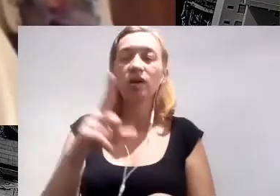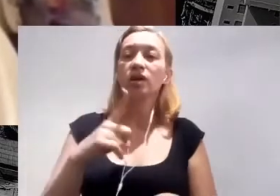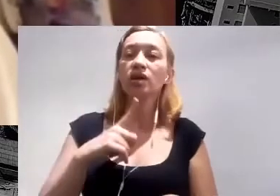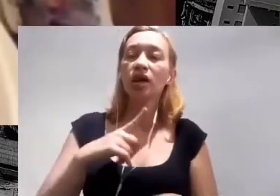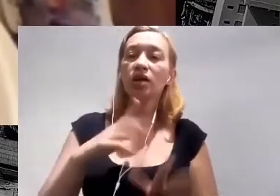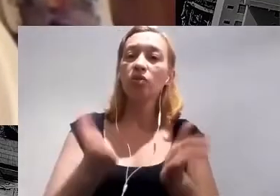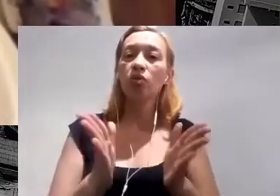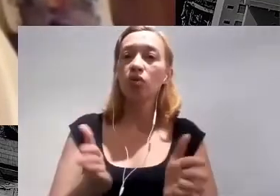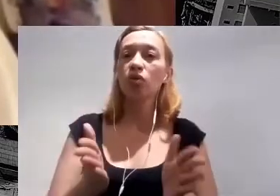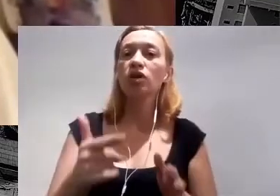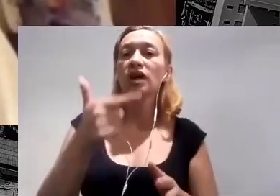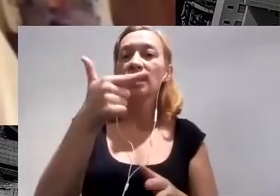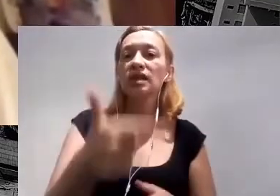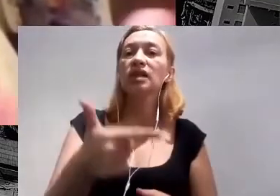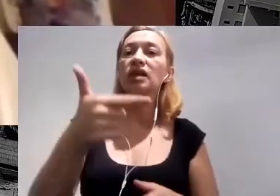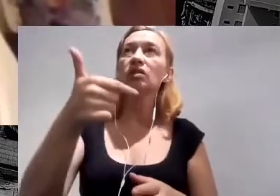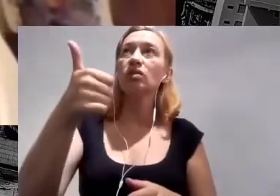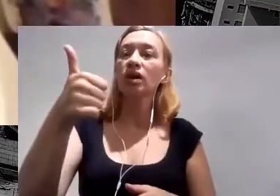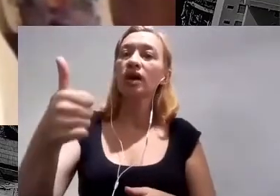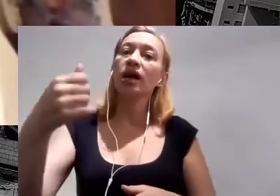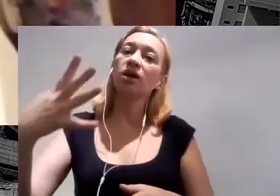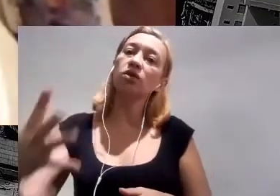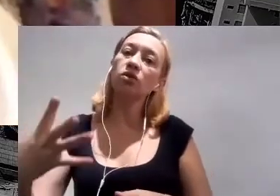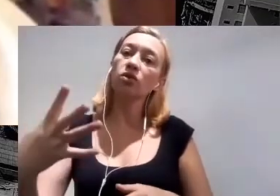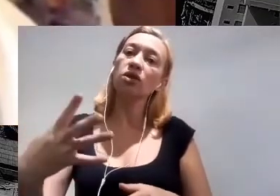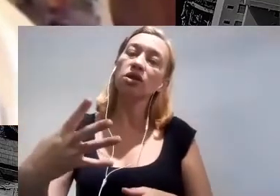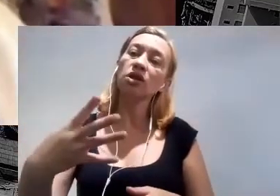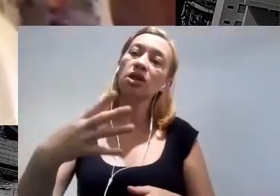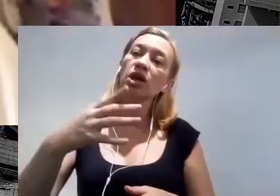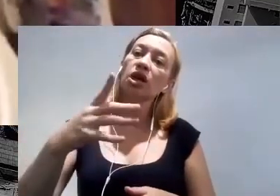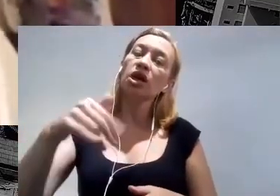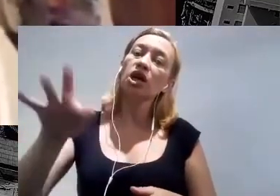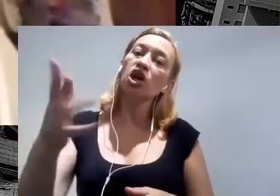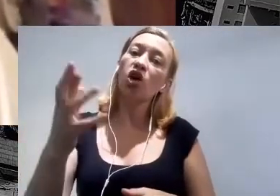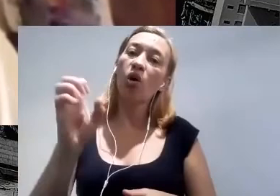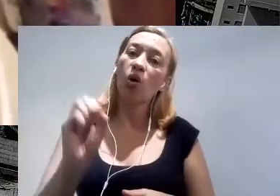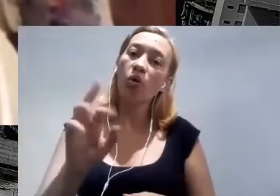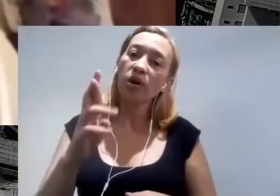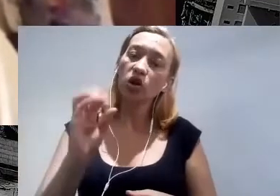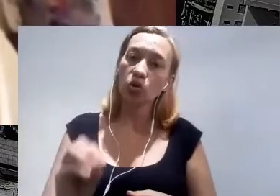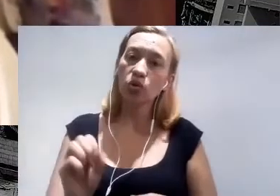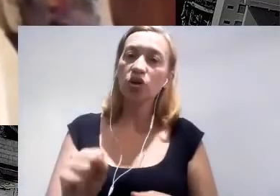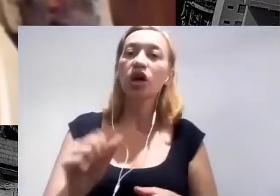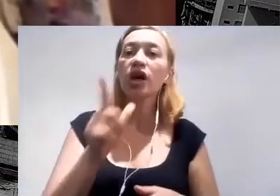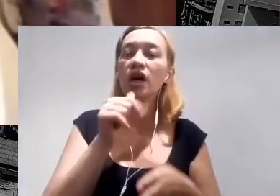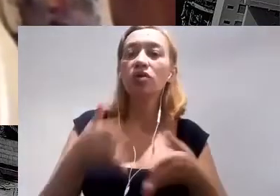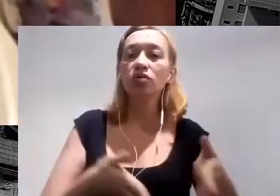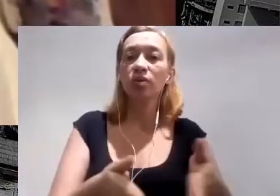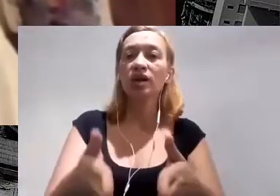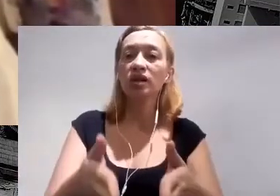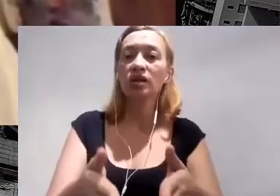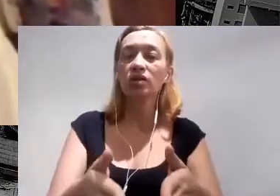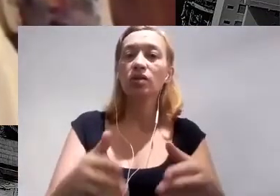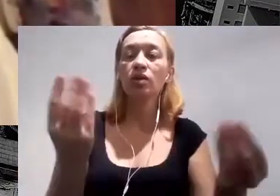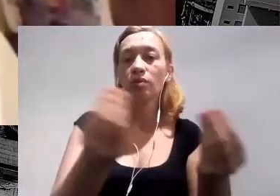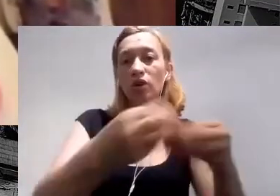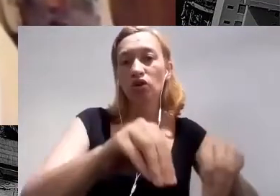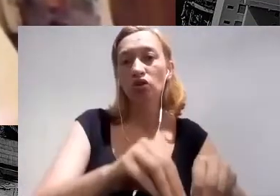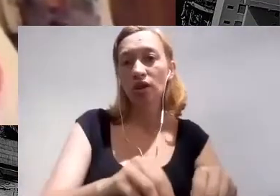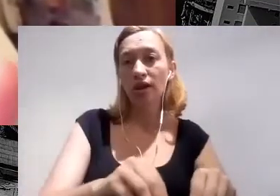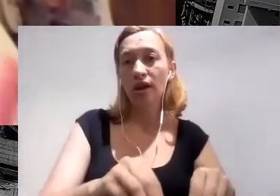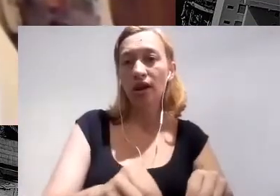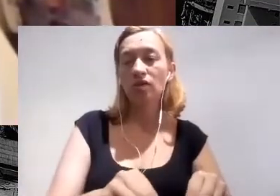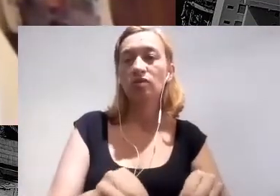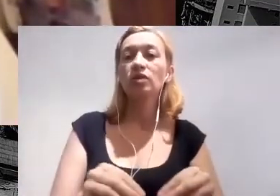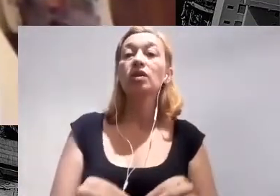quilômetros de rios no Brasil comprometidos, segundo o Atlas do Saneamento da Agência Nacional de Águas. Para dar uma dimensão de extensão,